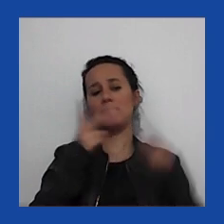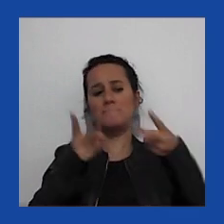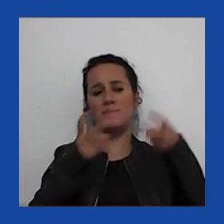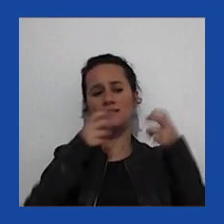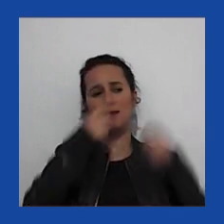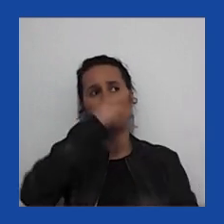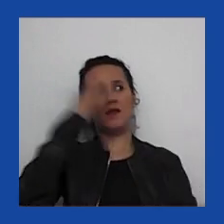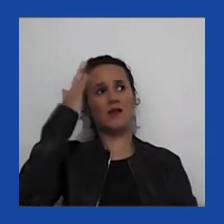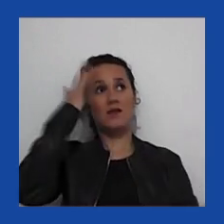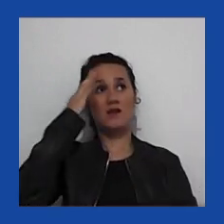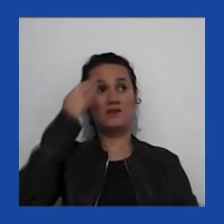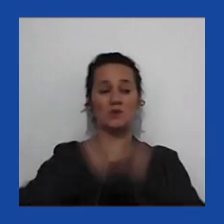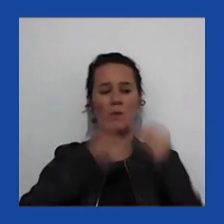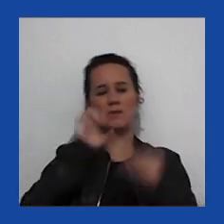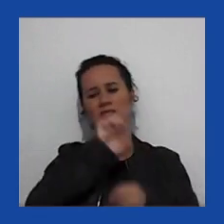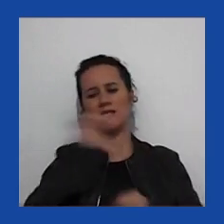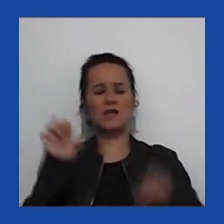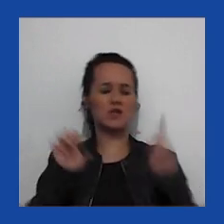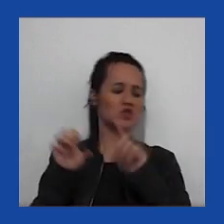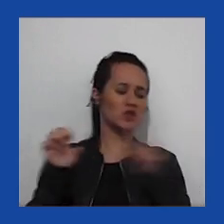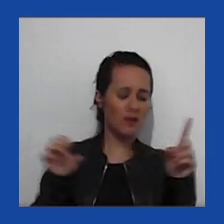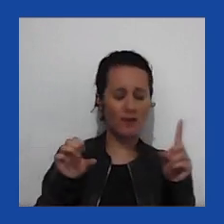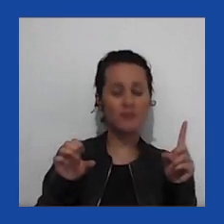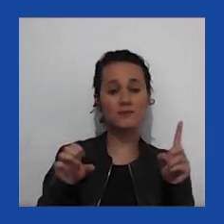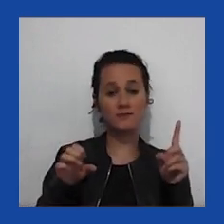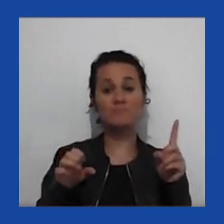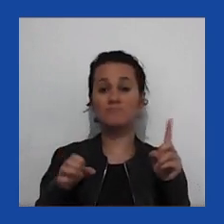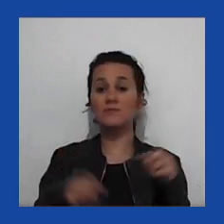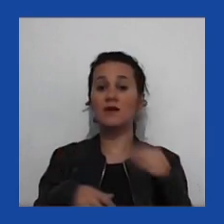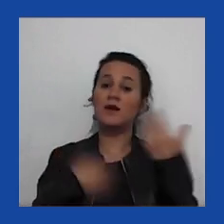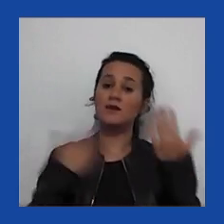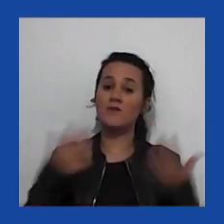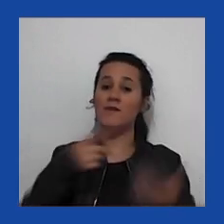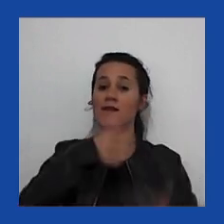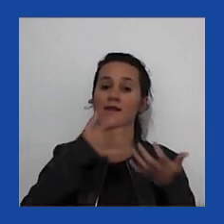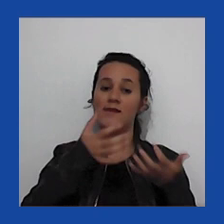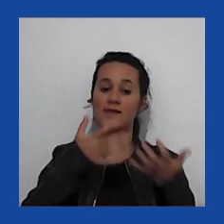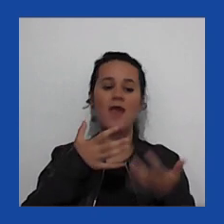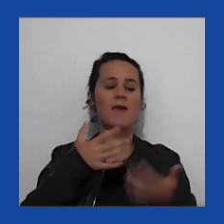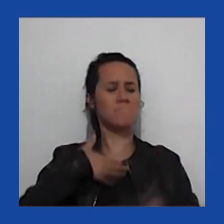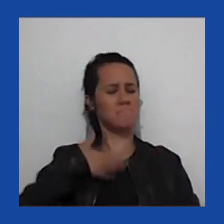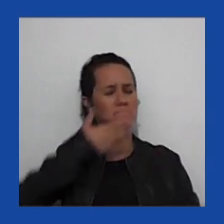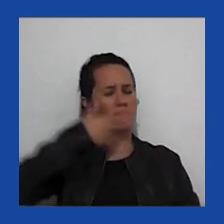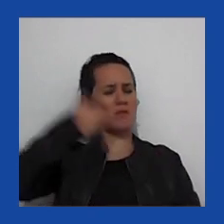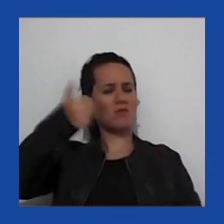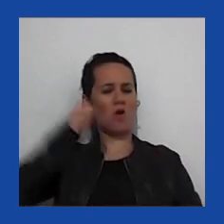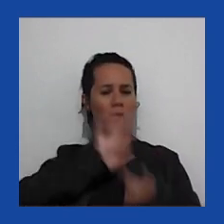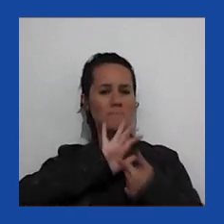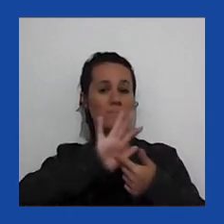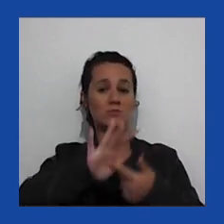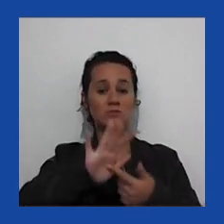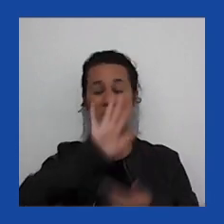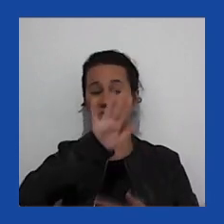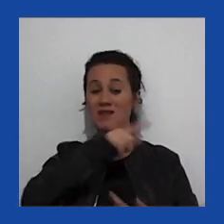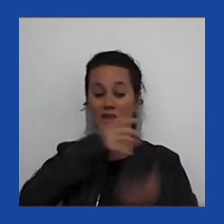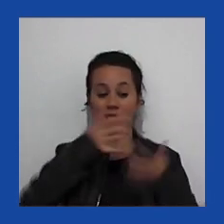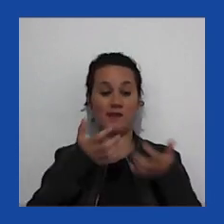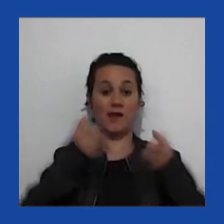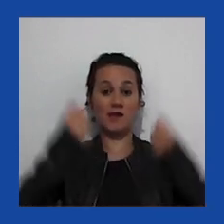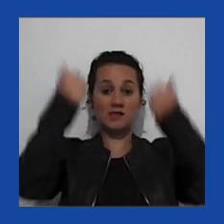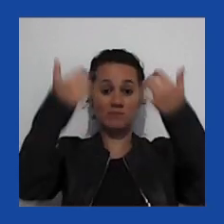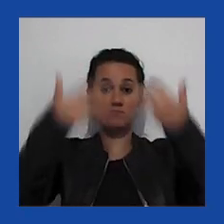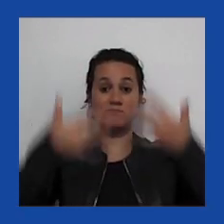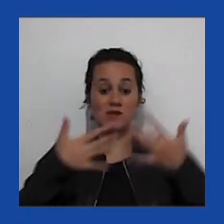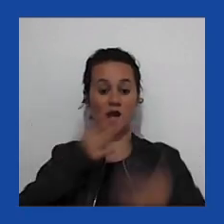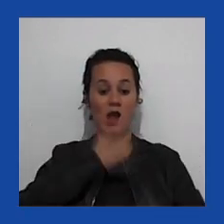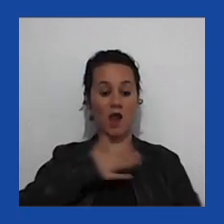convencional da esquerda e direita. Ele quer ser o grande líder, e quando ele quer falar sobre a liderança